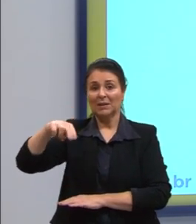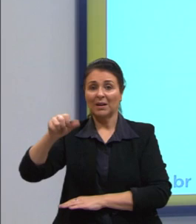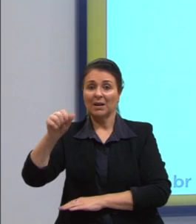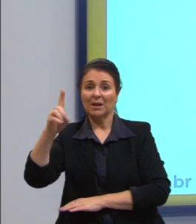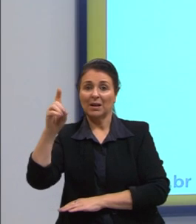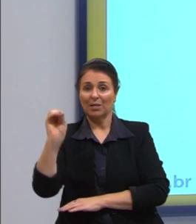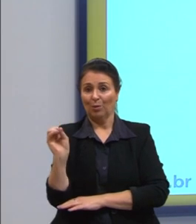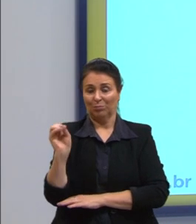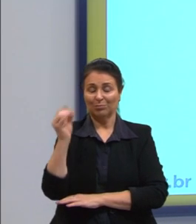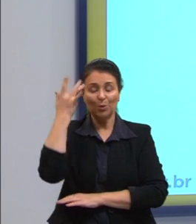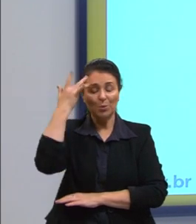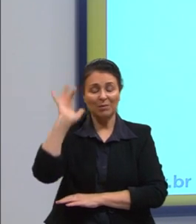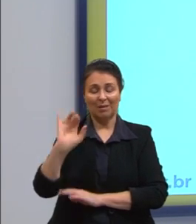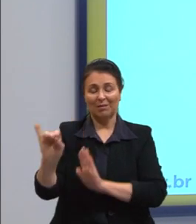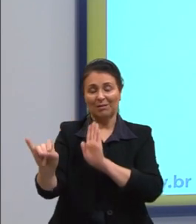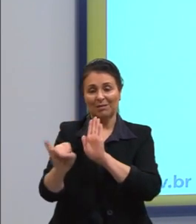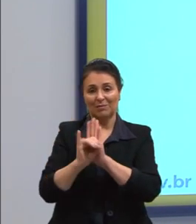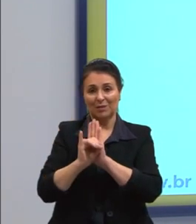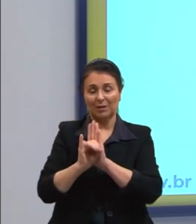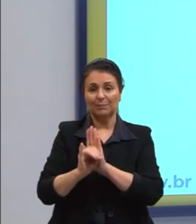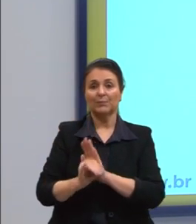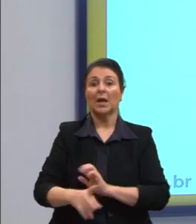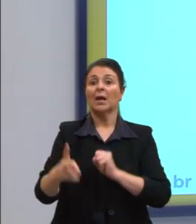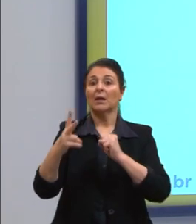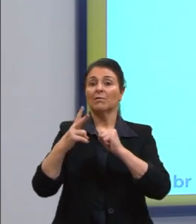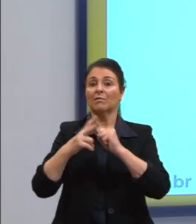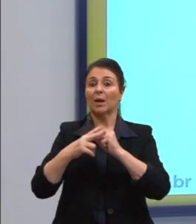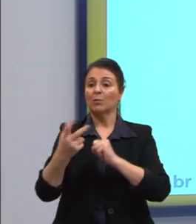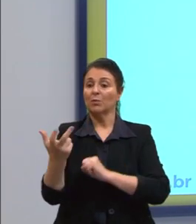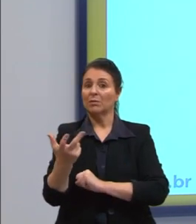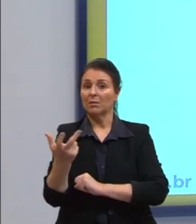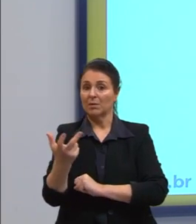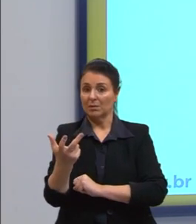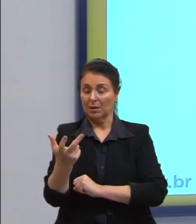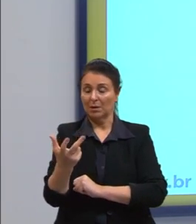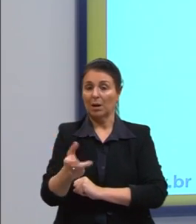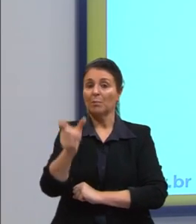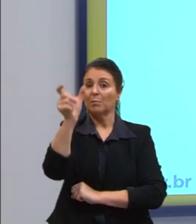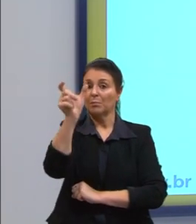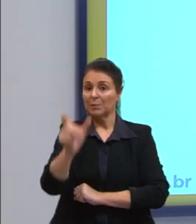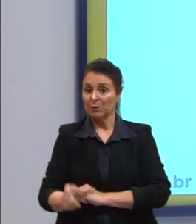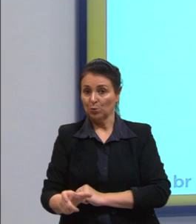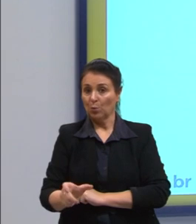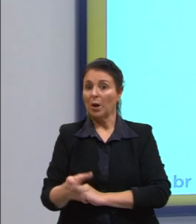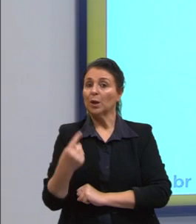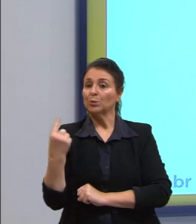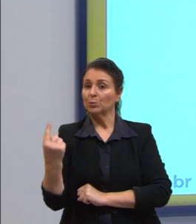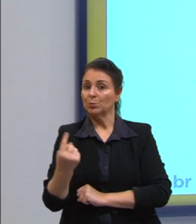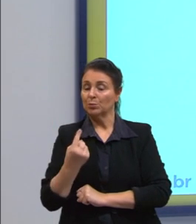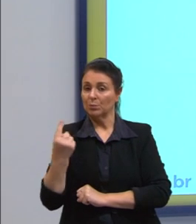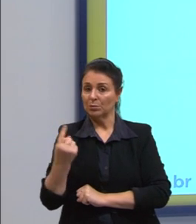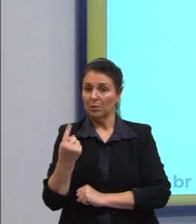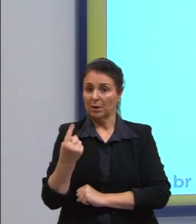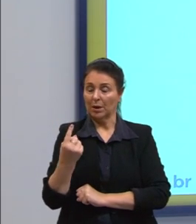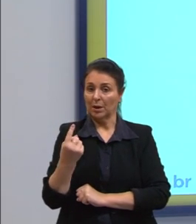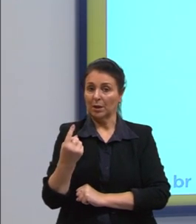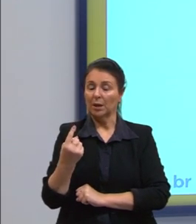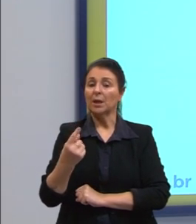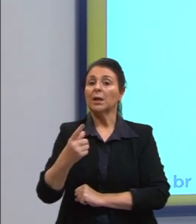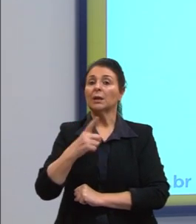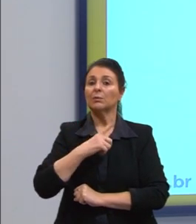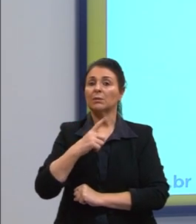caso em que isso acontece. Verbo na terceira pessoa do singular. Acompanhado do índice de